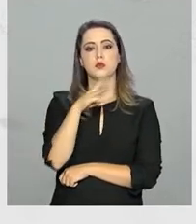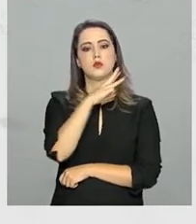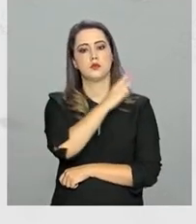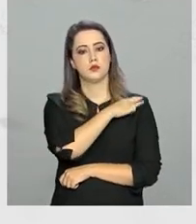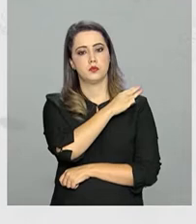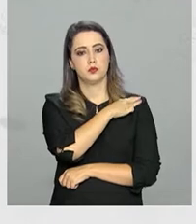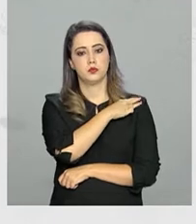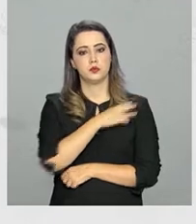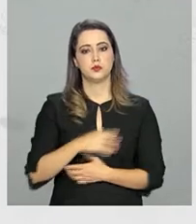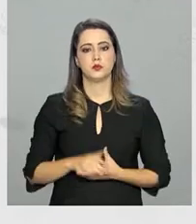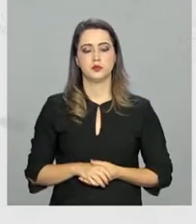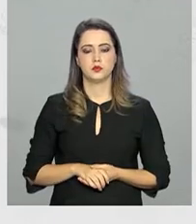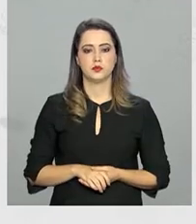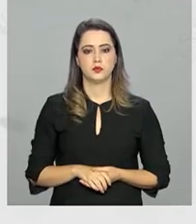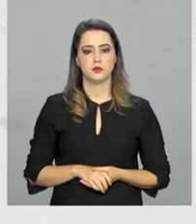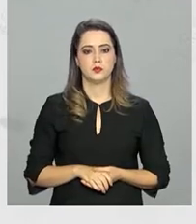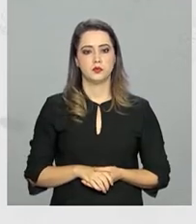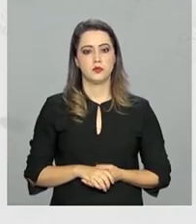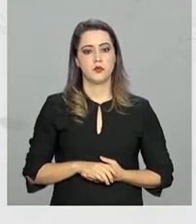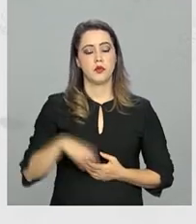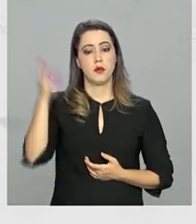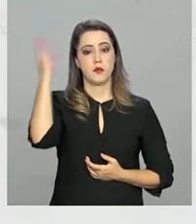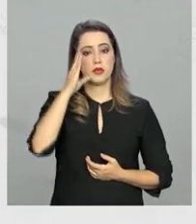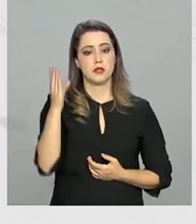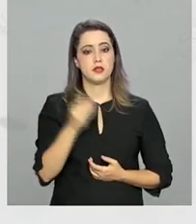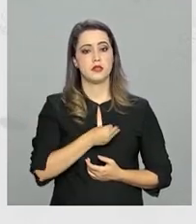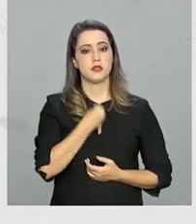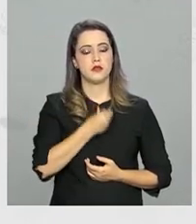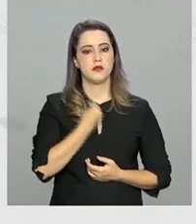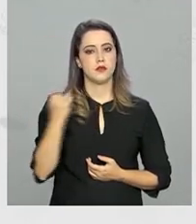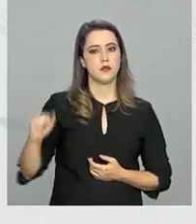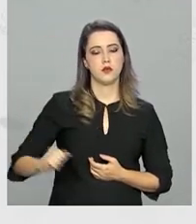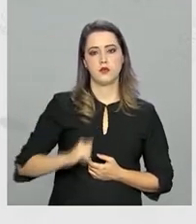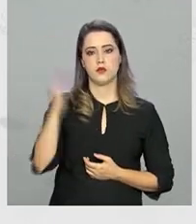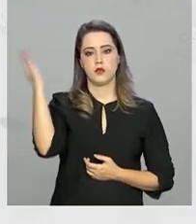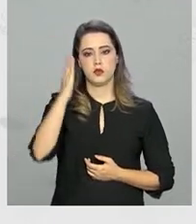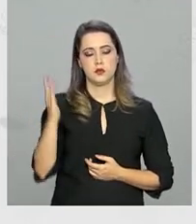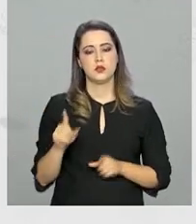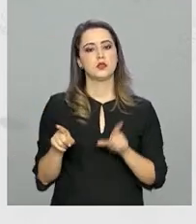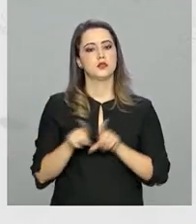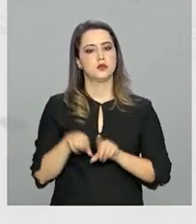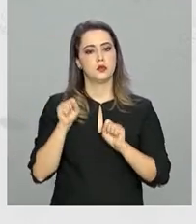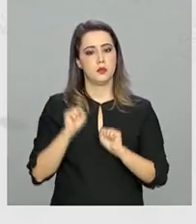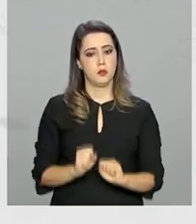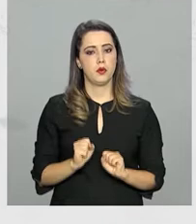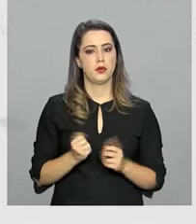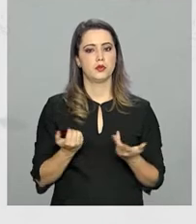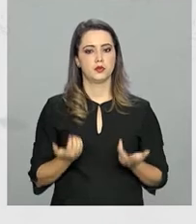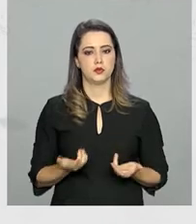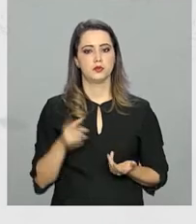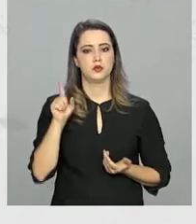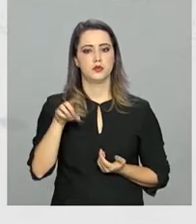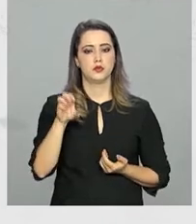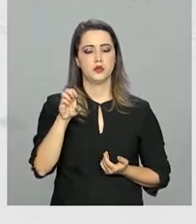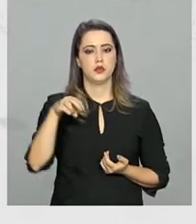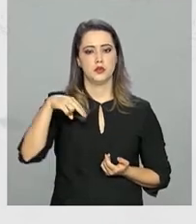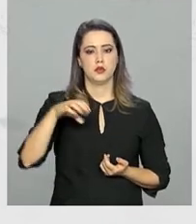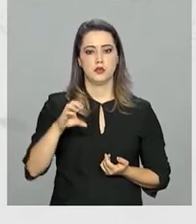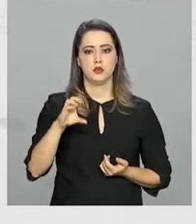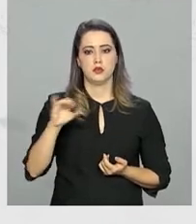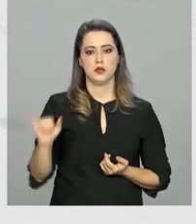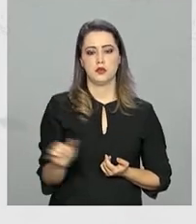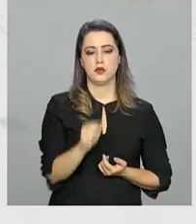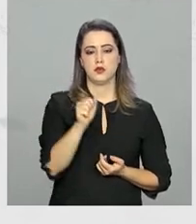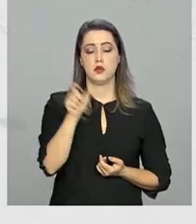certificado do ensino médio. Brasileiros que moram no exterior também podem fazer o Enseja. O exame é oferecido ainda